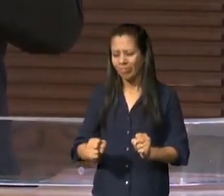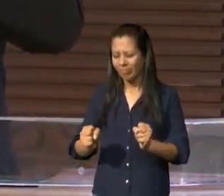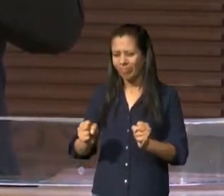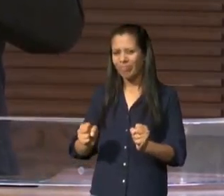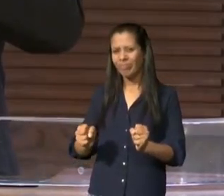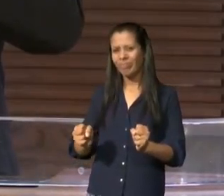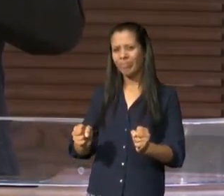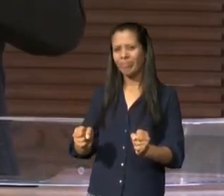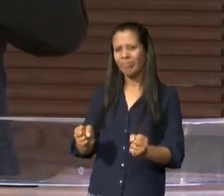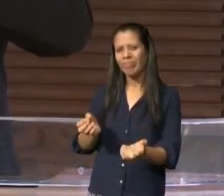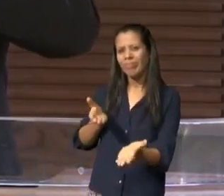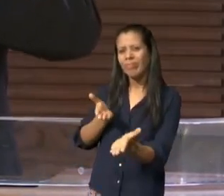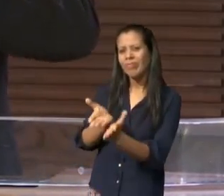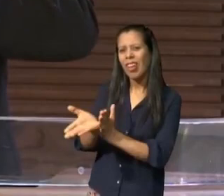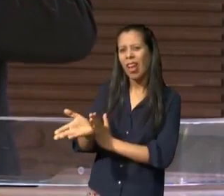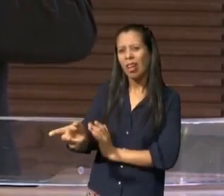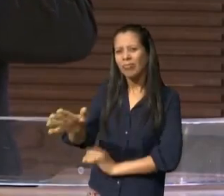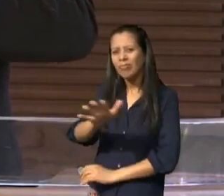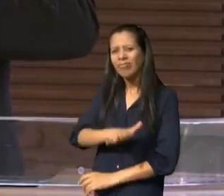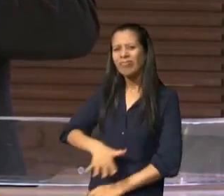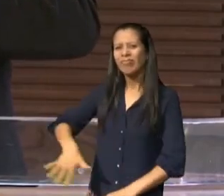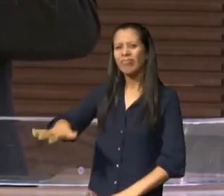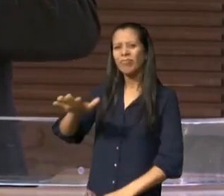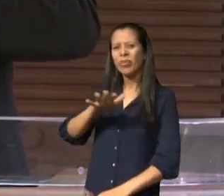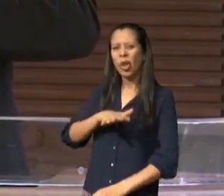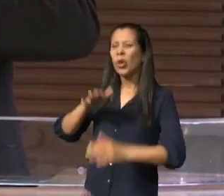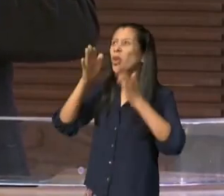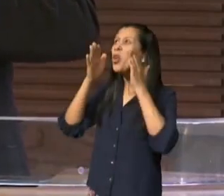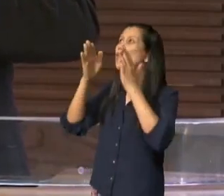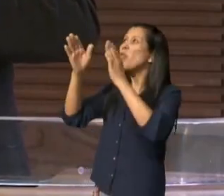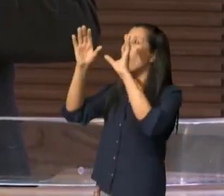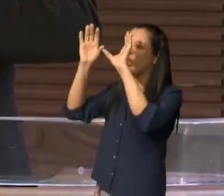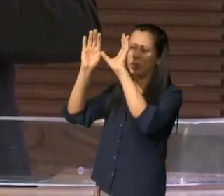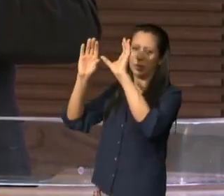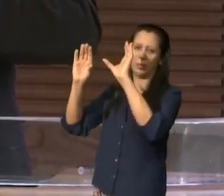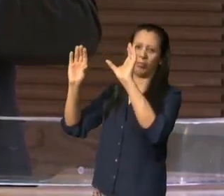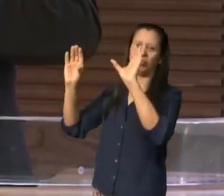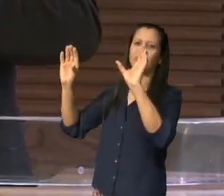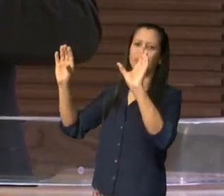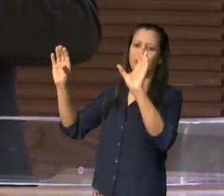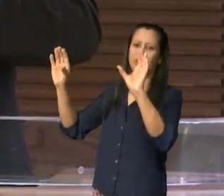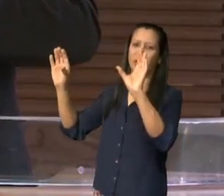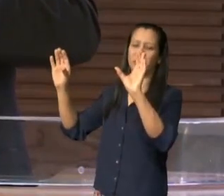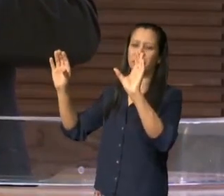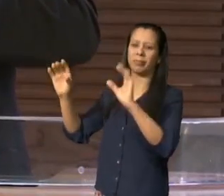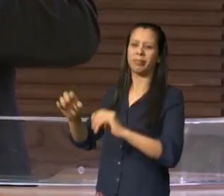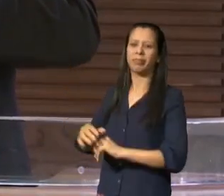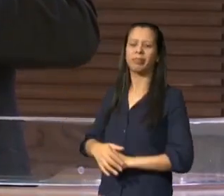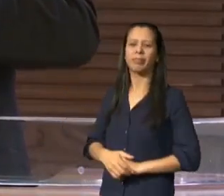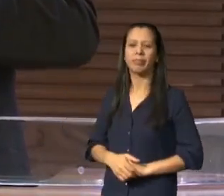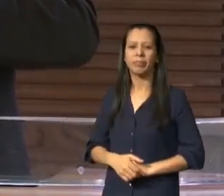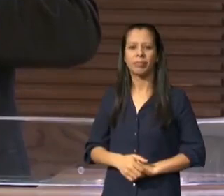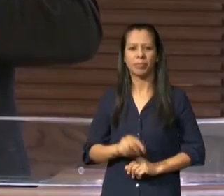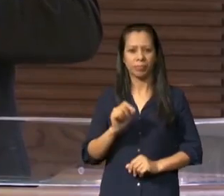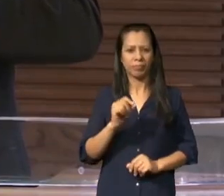coloca para alertar aqueles irmãos de Corinto e veja o que diz o versículo 6